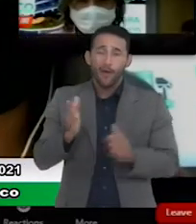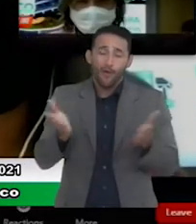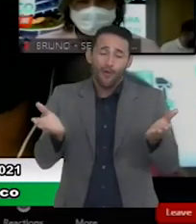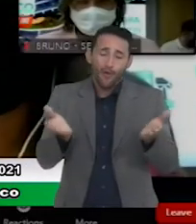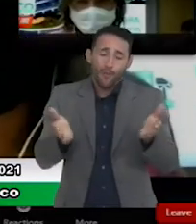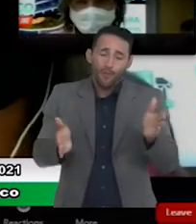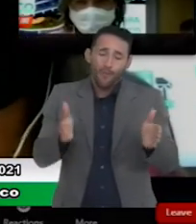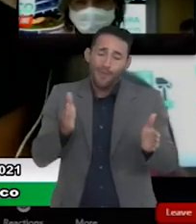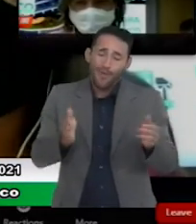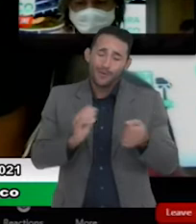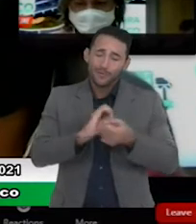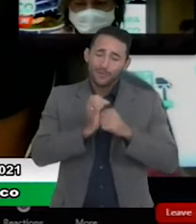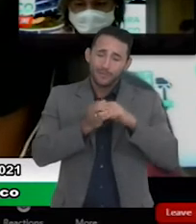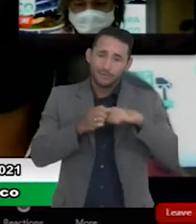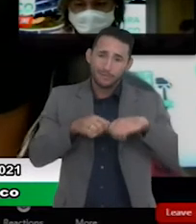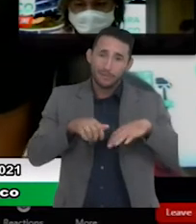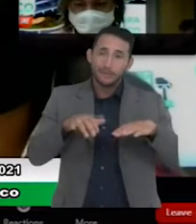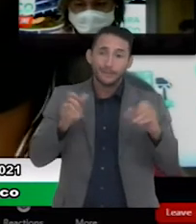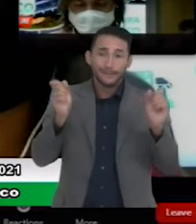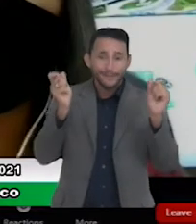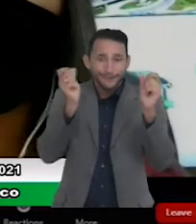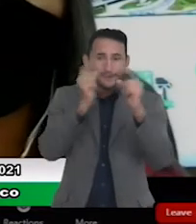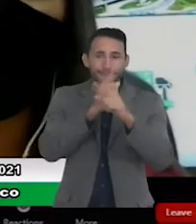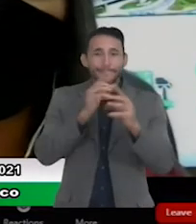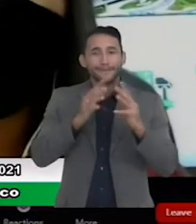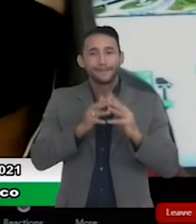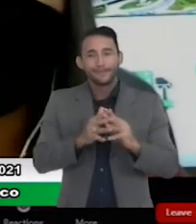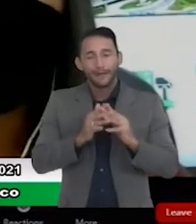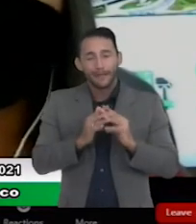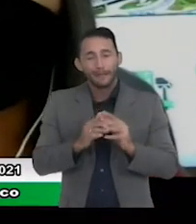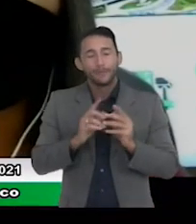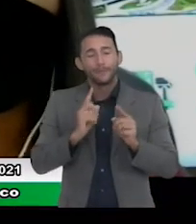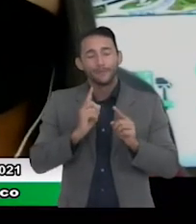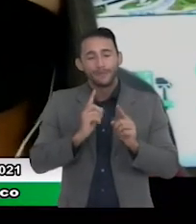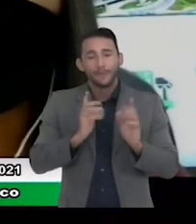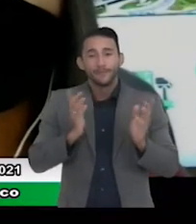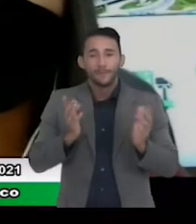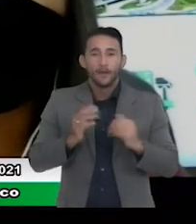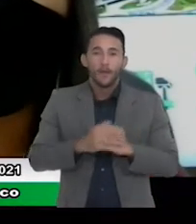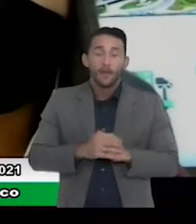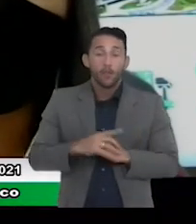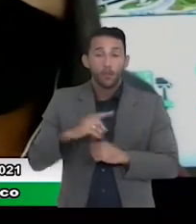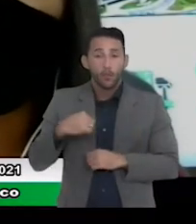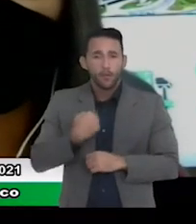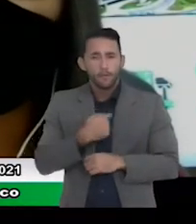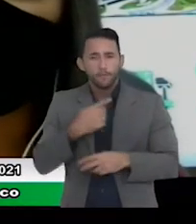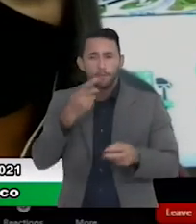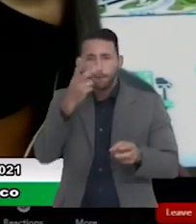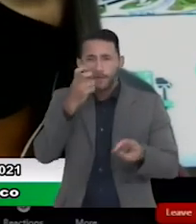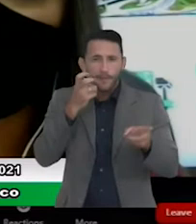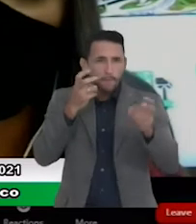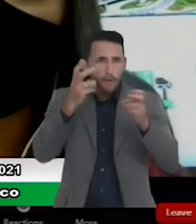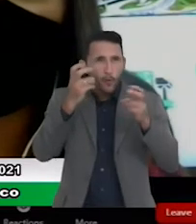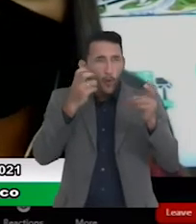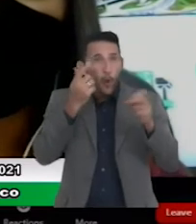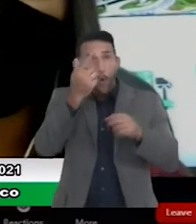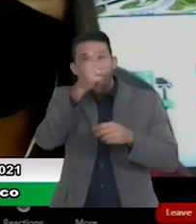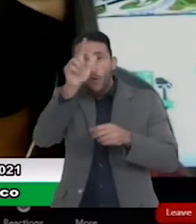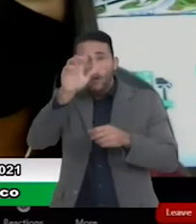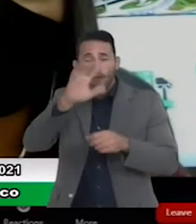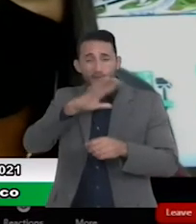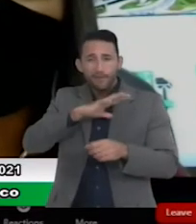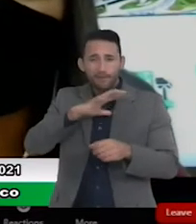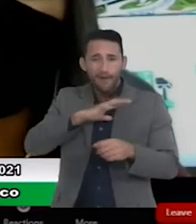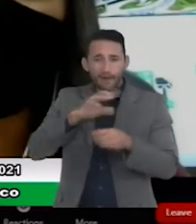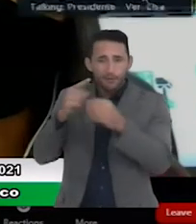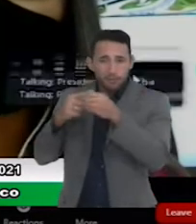difícil estamos vivendo um momento bastante difícil de pandemia estamos acompanhando as dificuldades de todos os outros municípios e